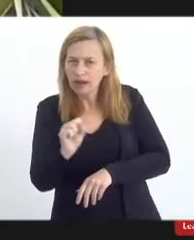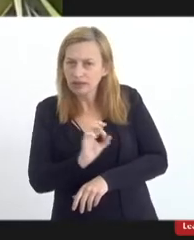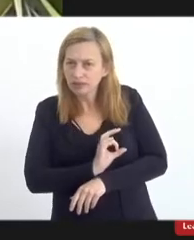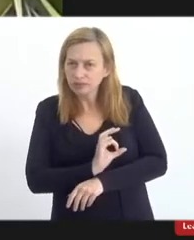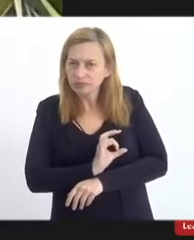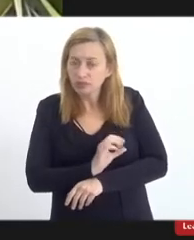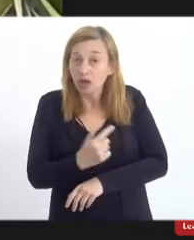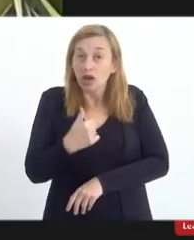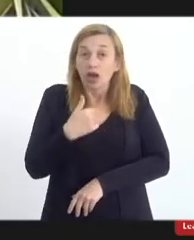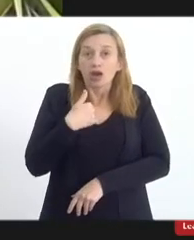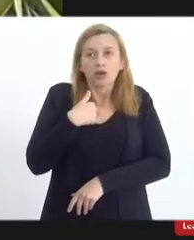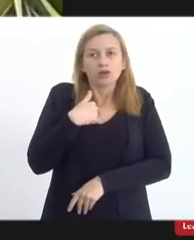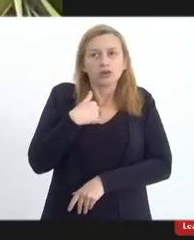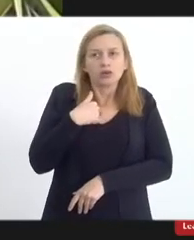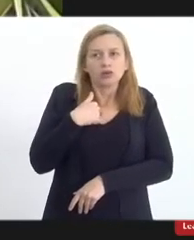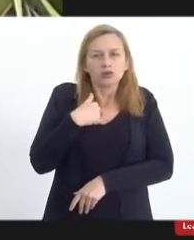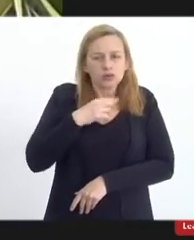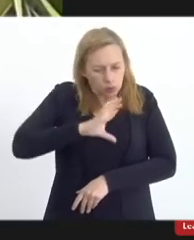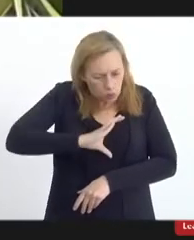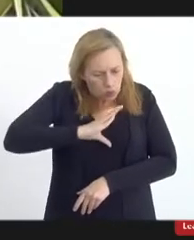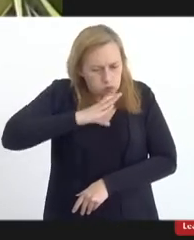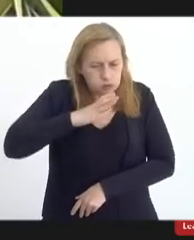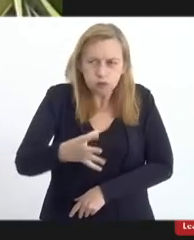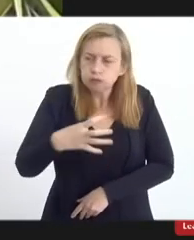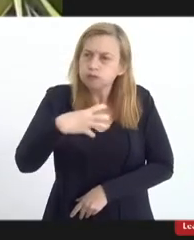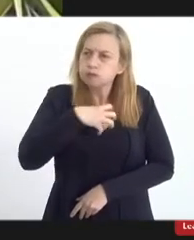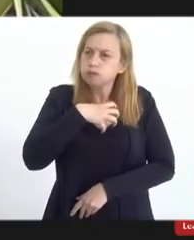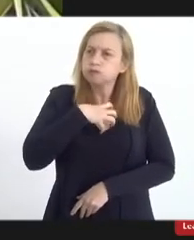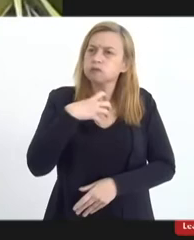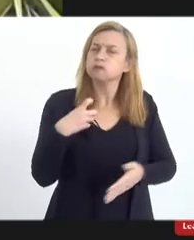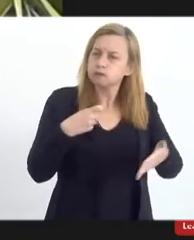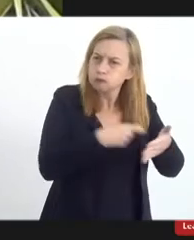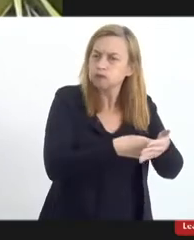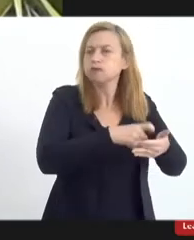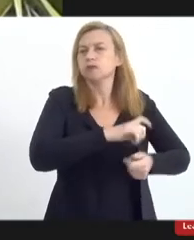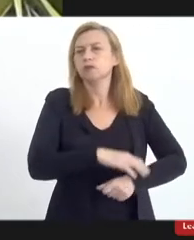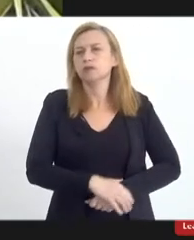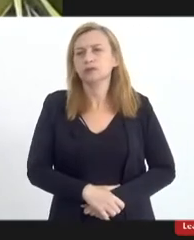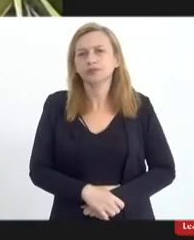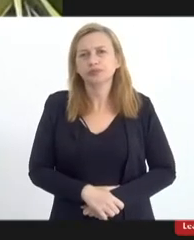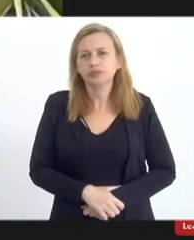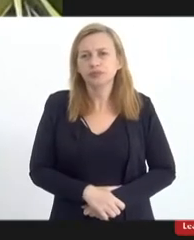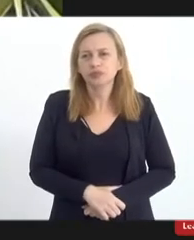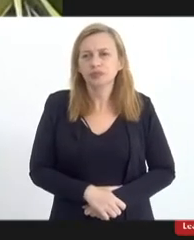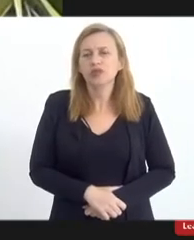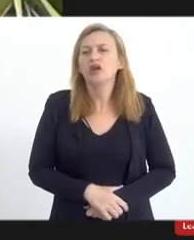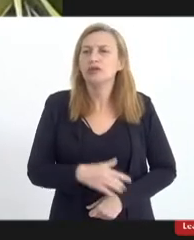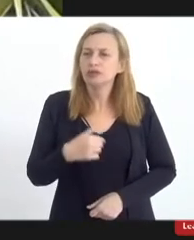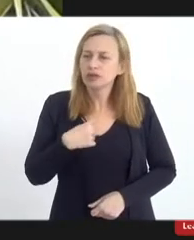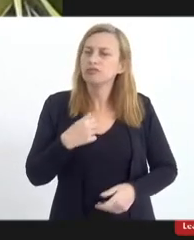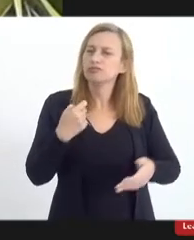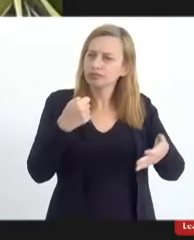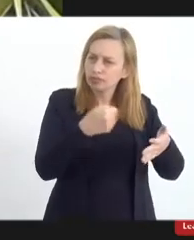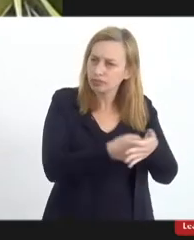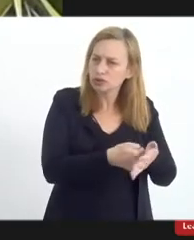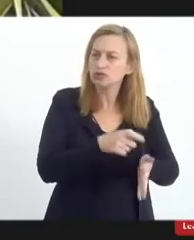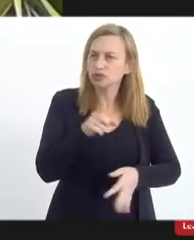eu me enchi de coragem para denunciar. Fiz uma denúncia,